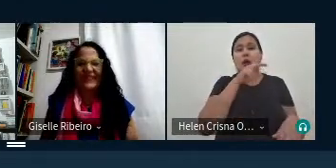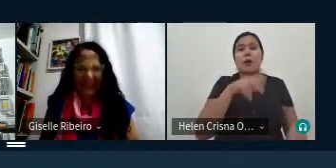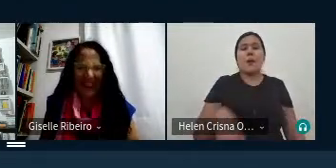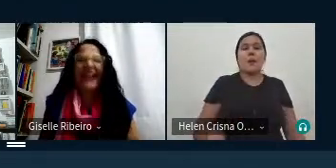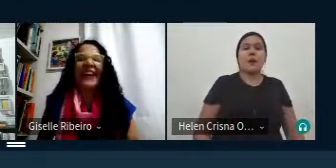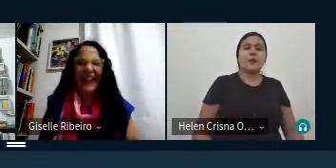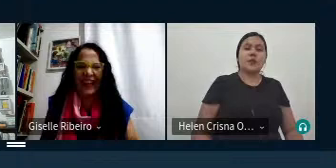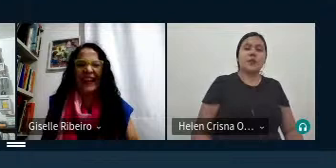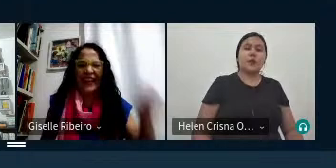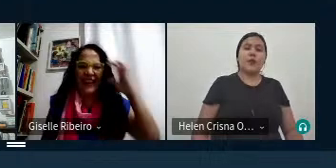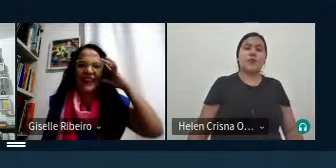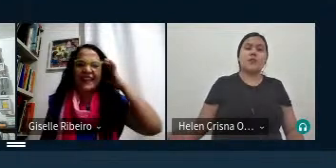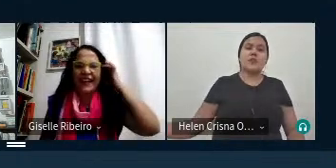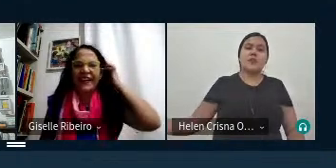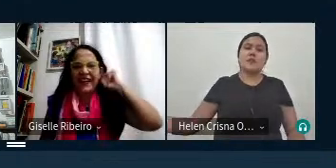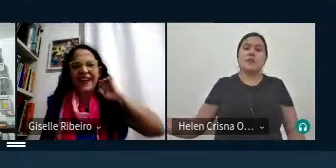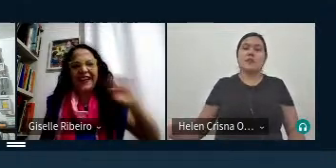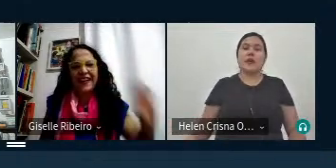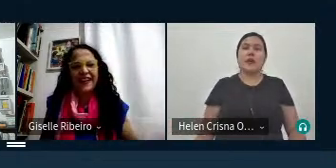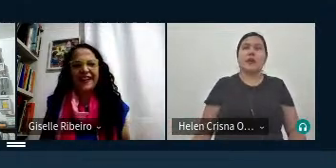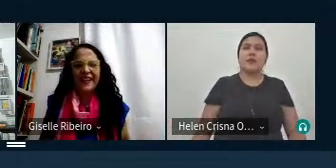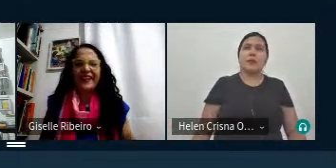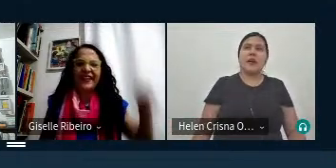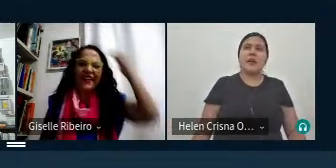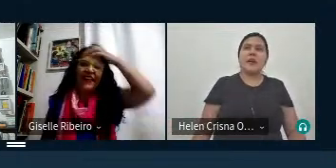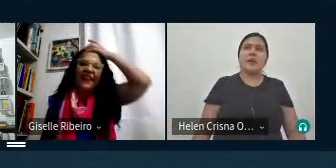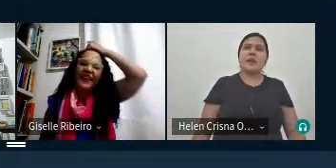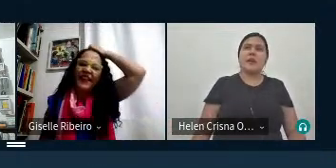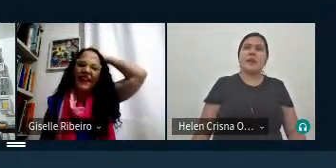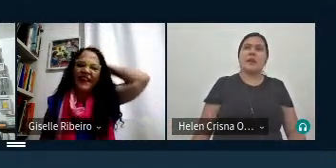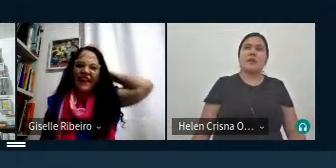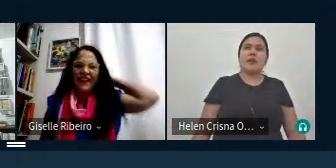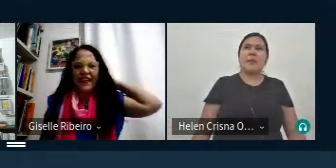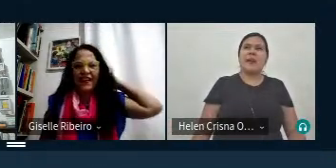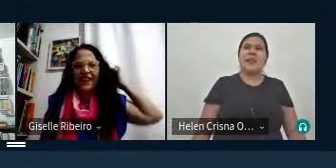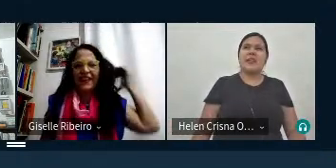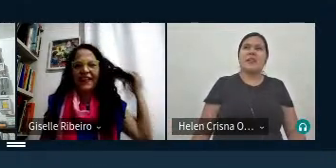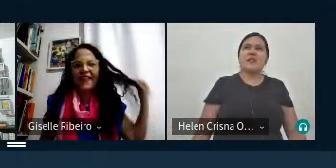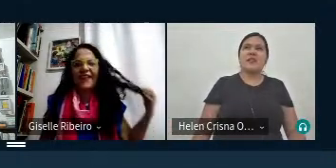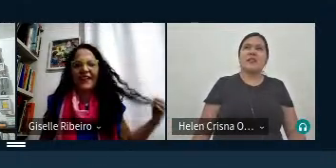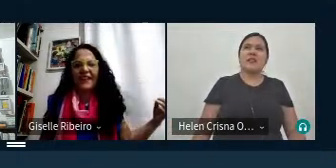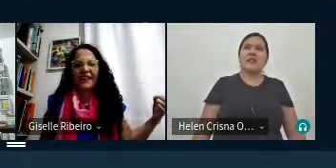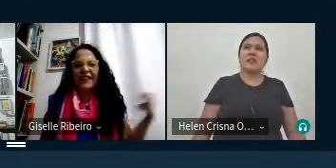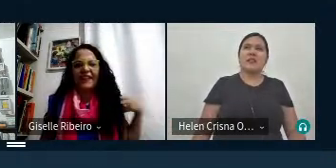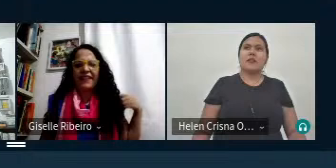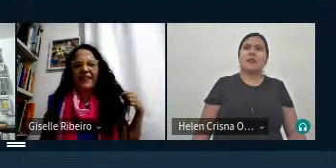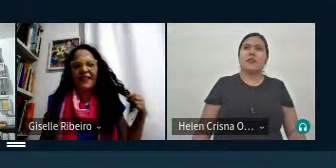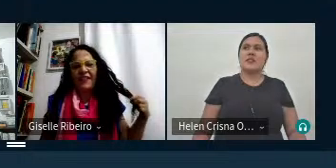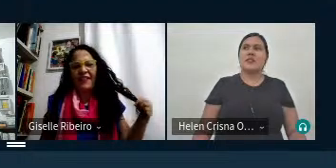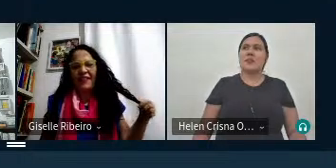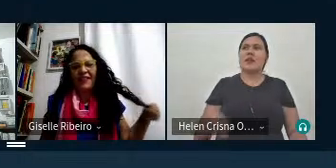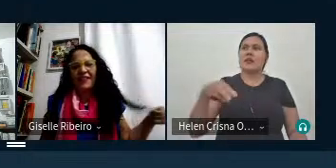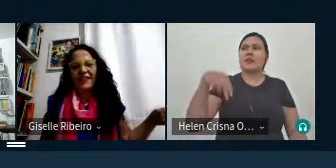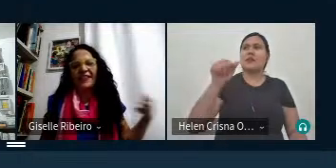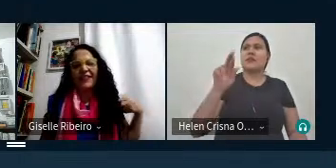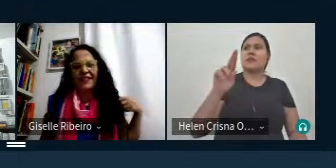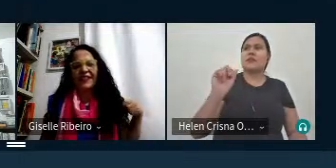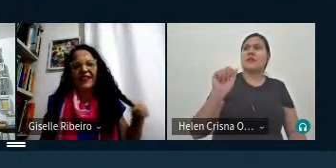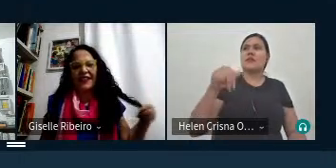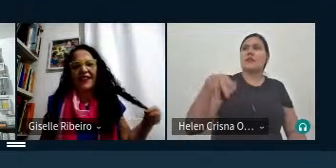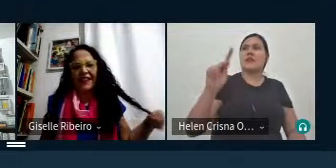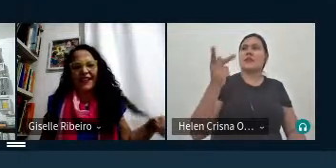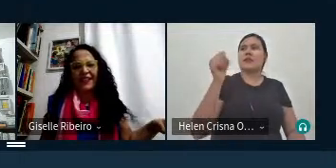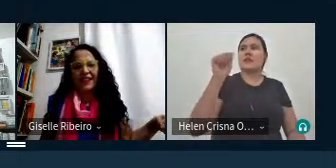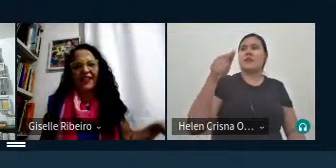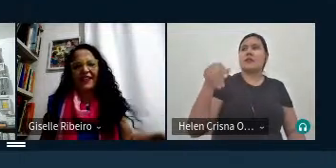Maranhão ela fez uma uma referência aqui a lenda né a que tu